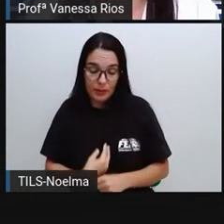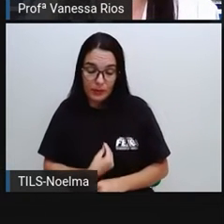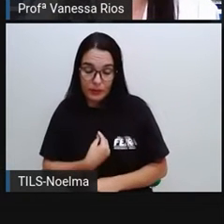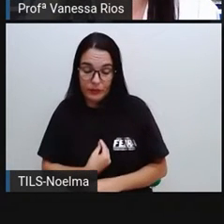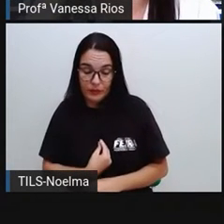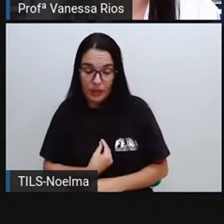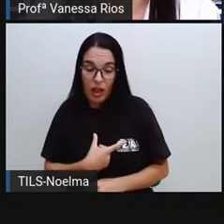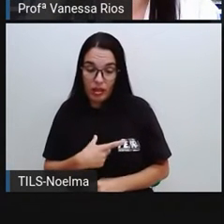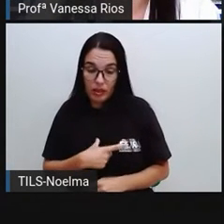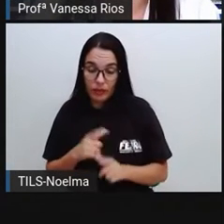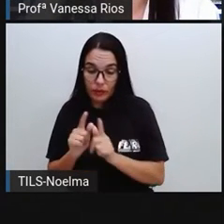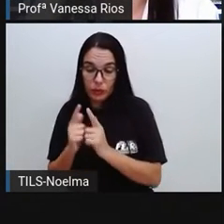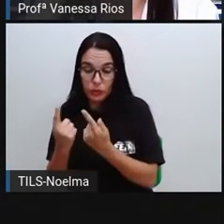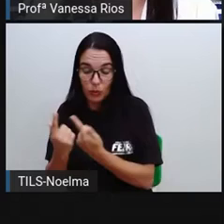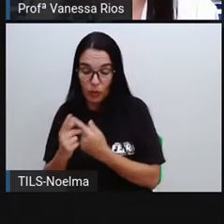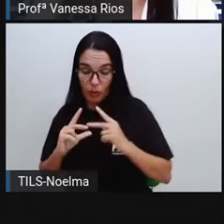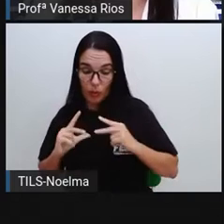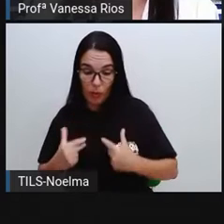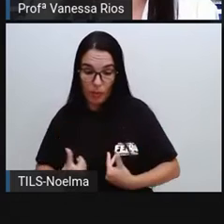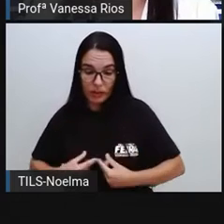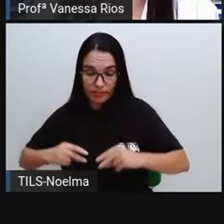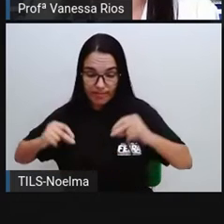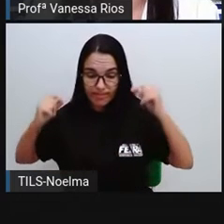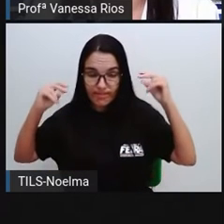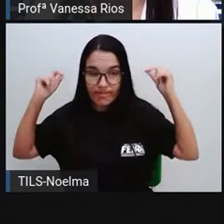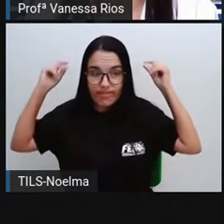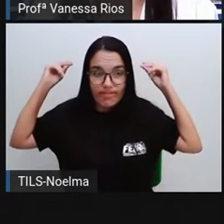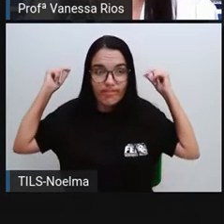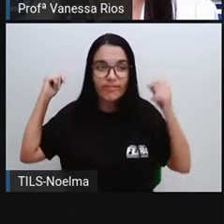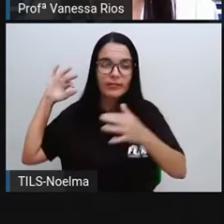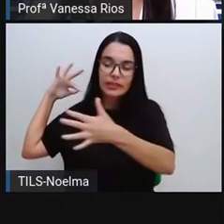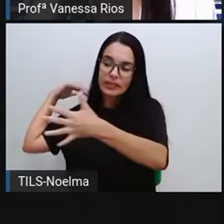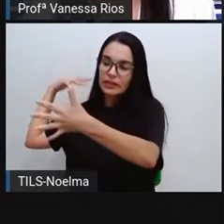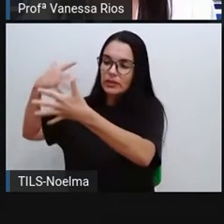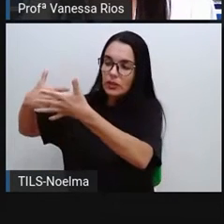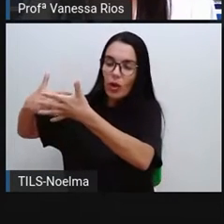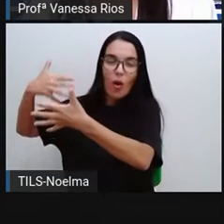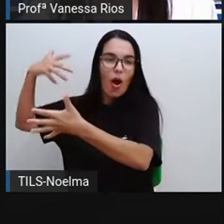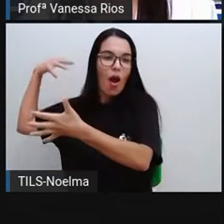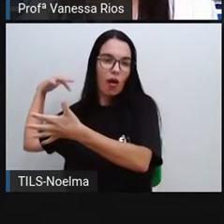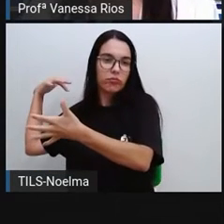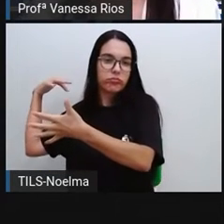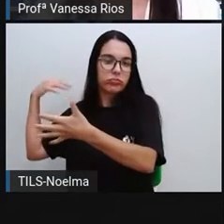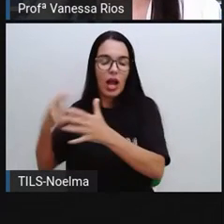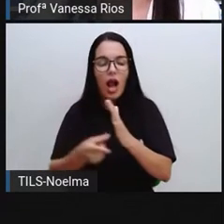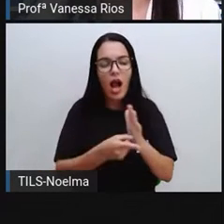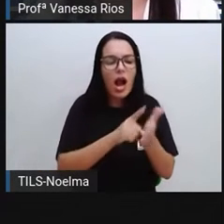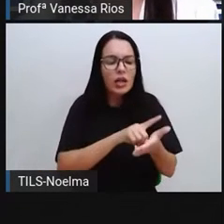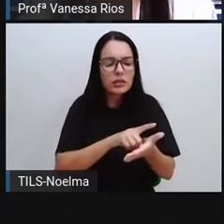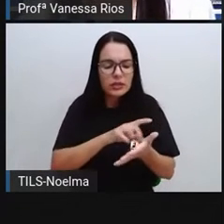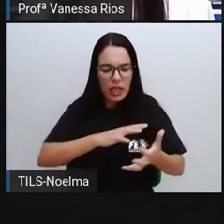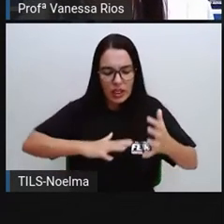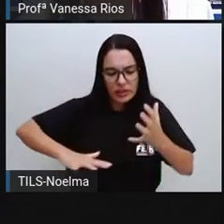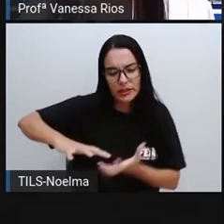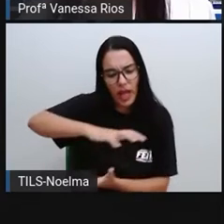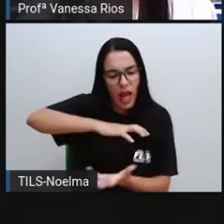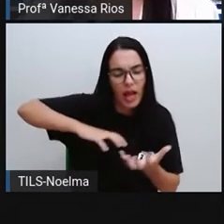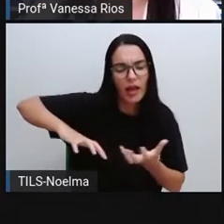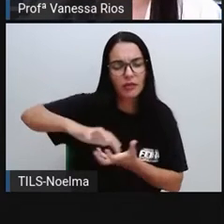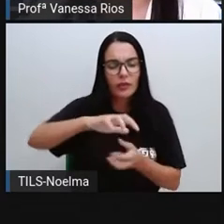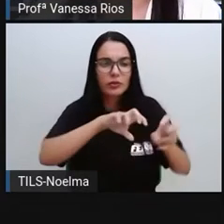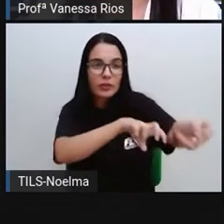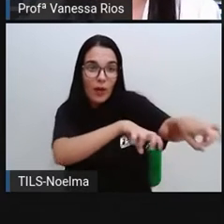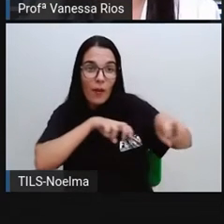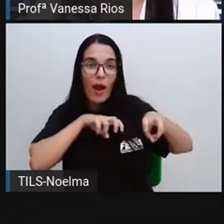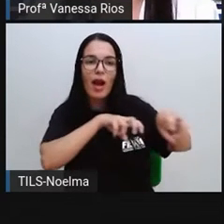presente nos grupos humanos, especialmente antes da revolução agrícola. Essa revolução agrícola é